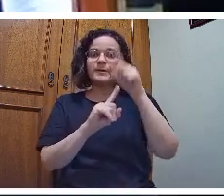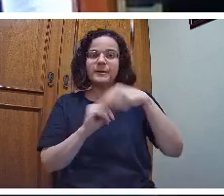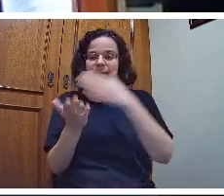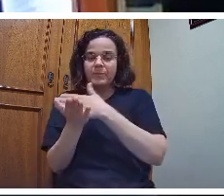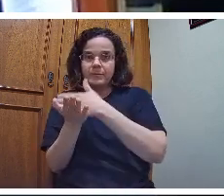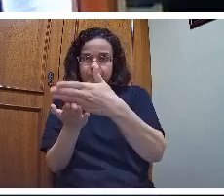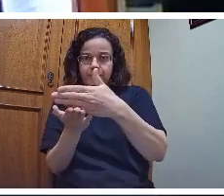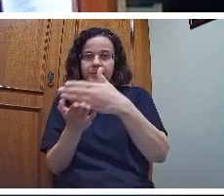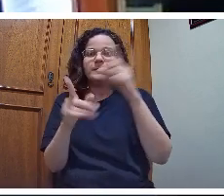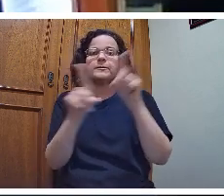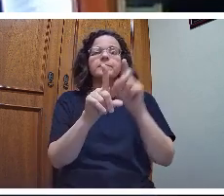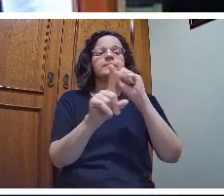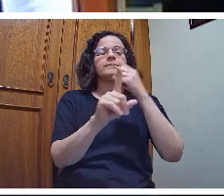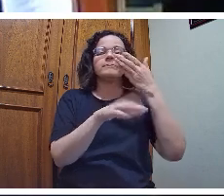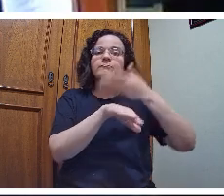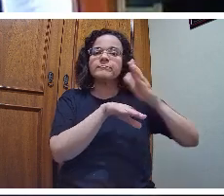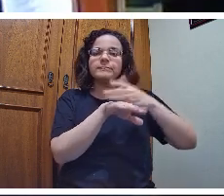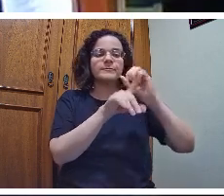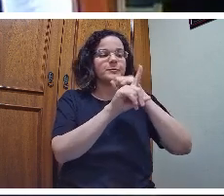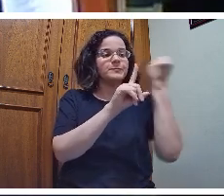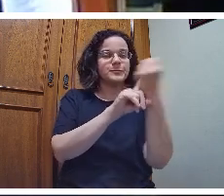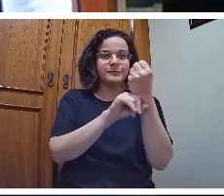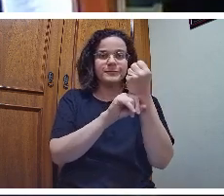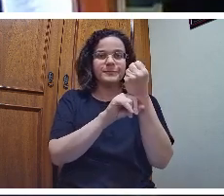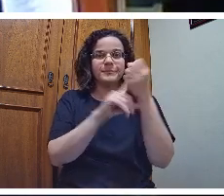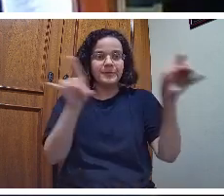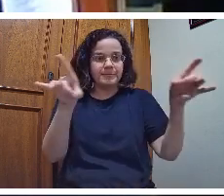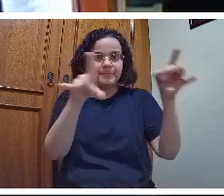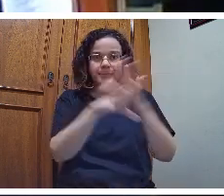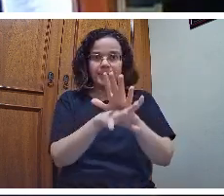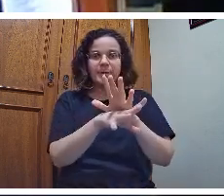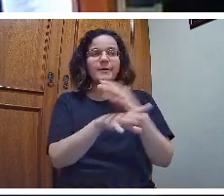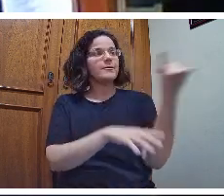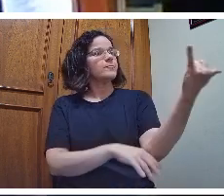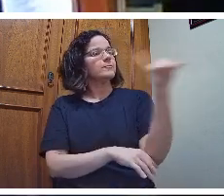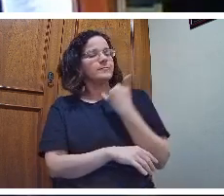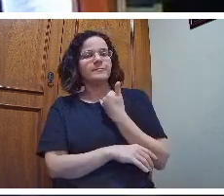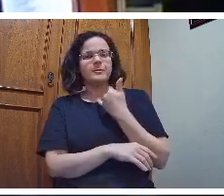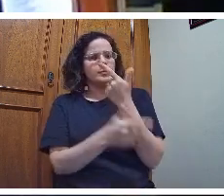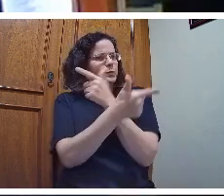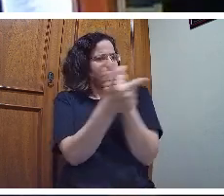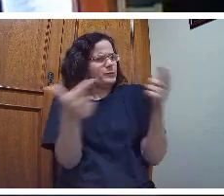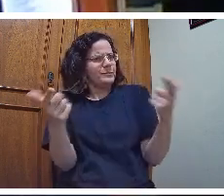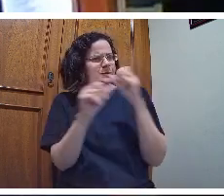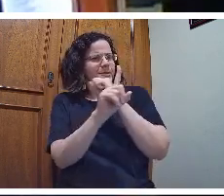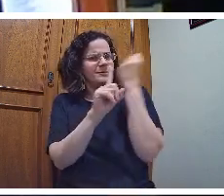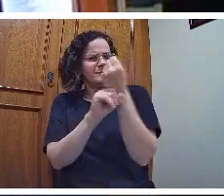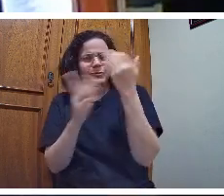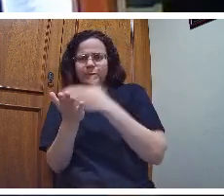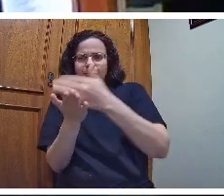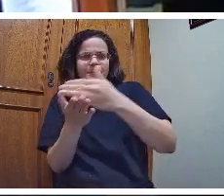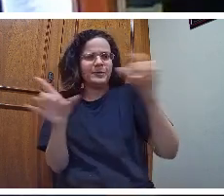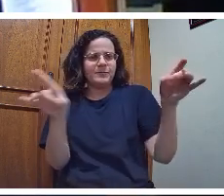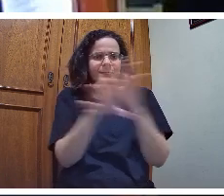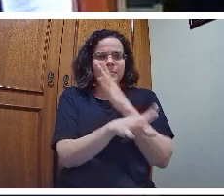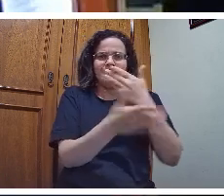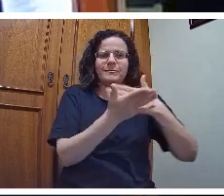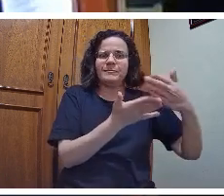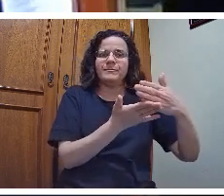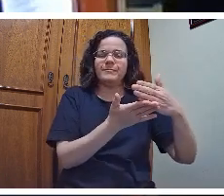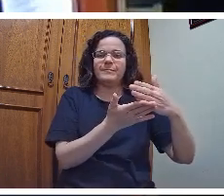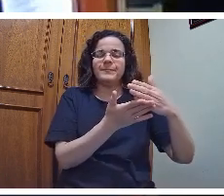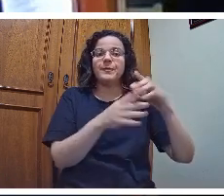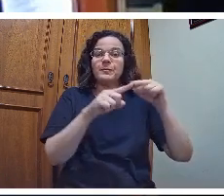inicial, e a prática social, que eu chamo de final, Saviani, Melissa e Gasparino, existe prática social, inicial ou final.